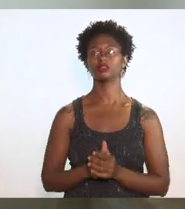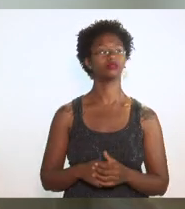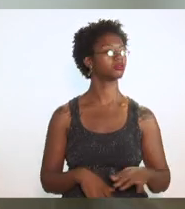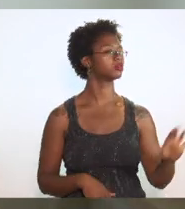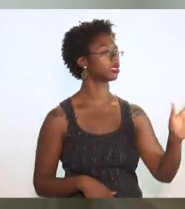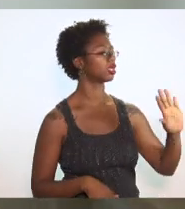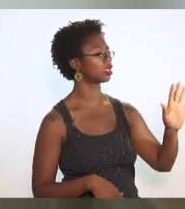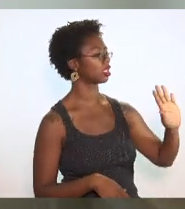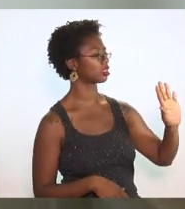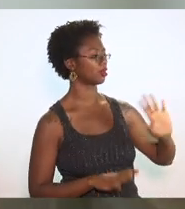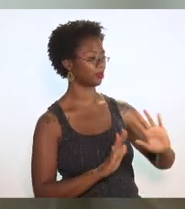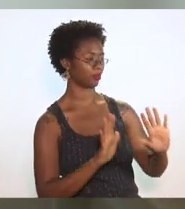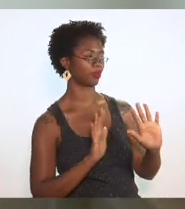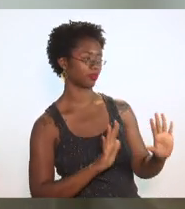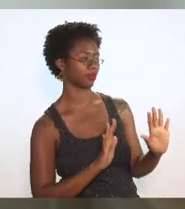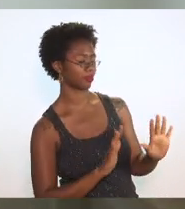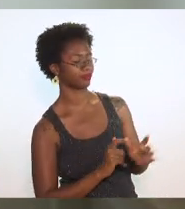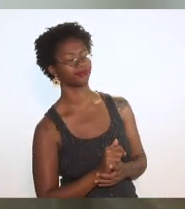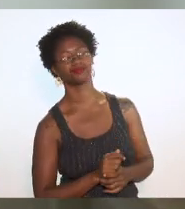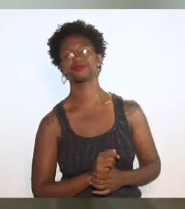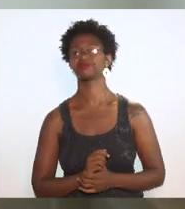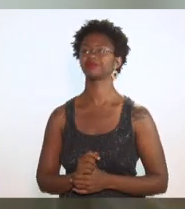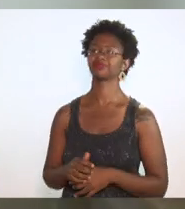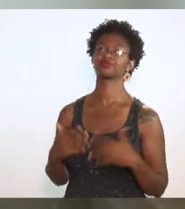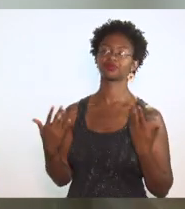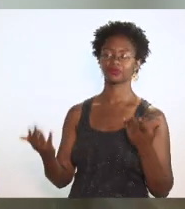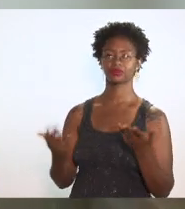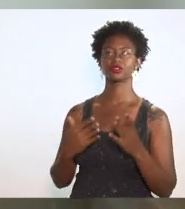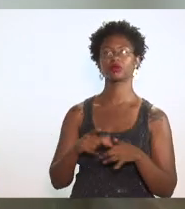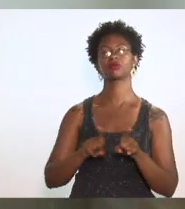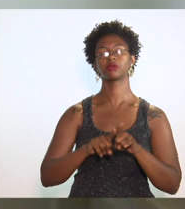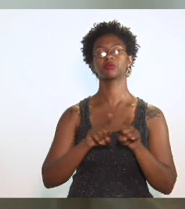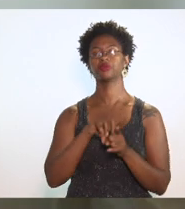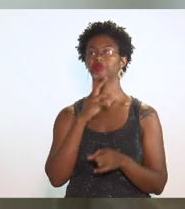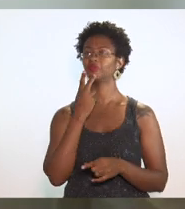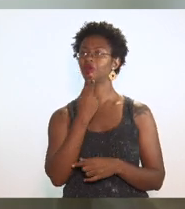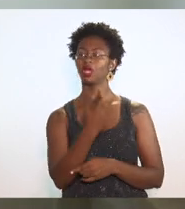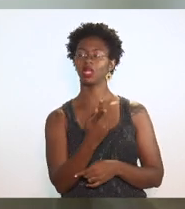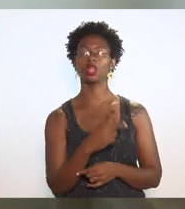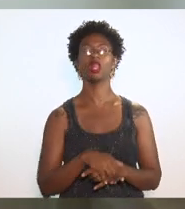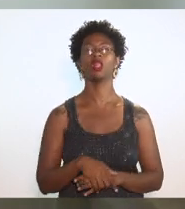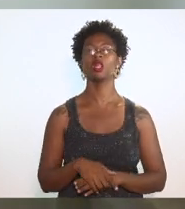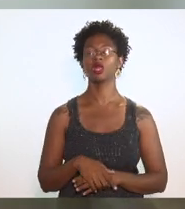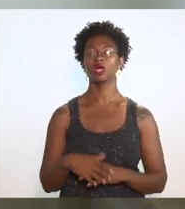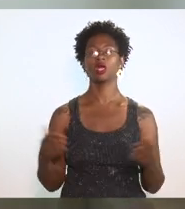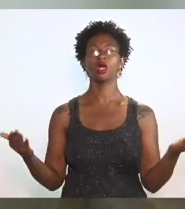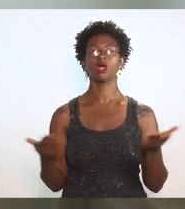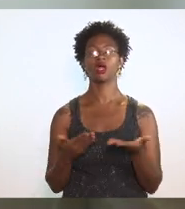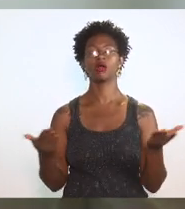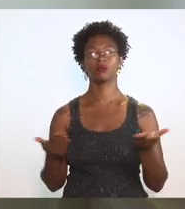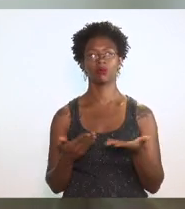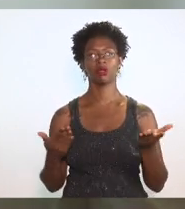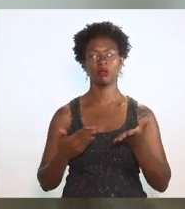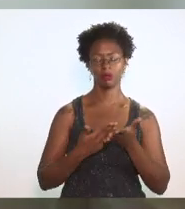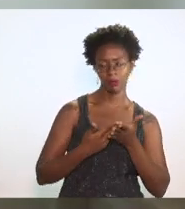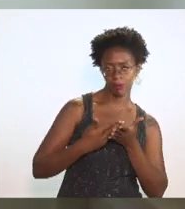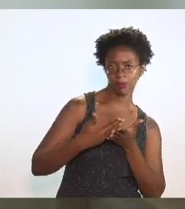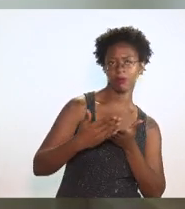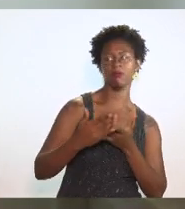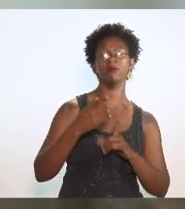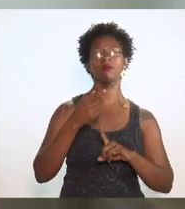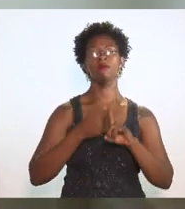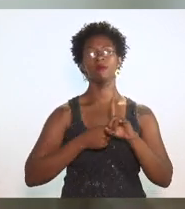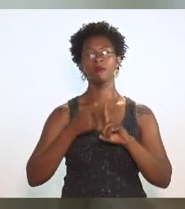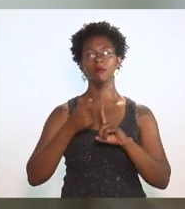que já agora, nos primeiros dias úteis do